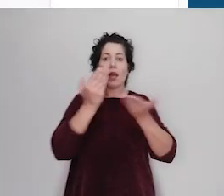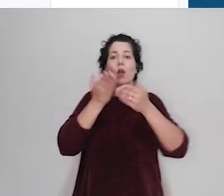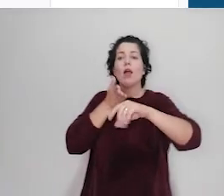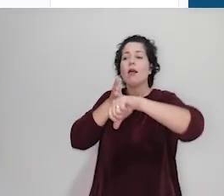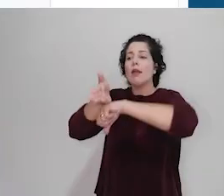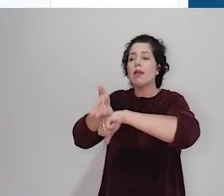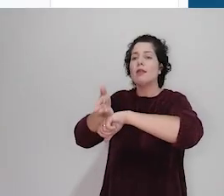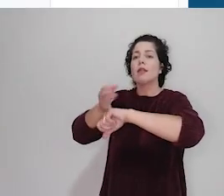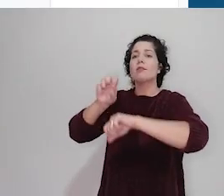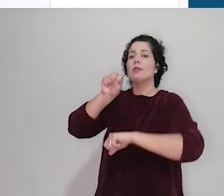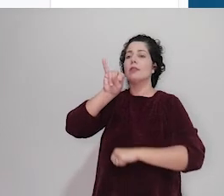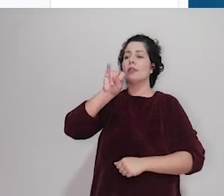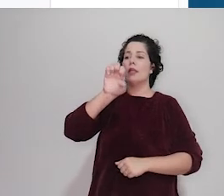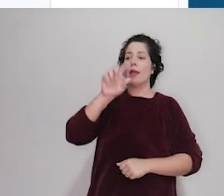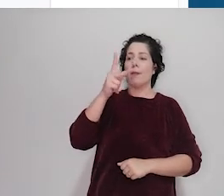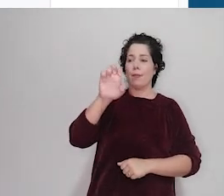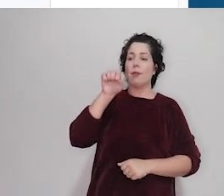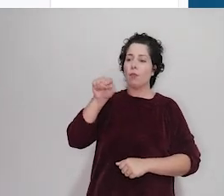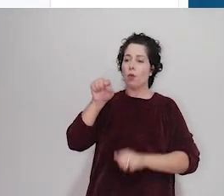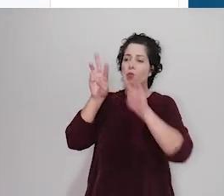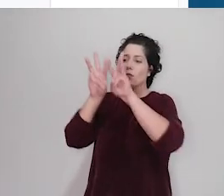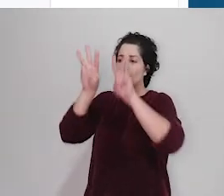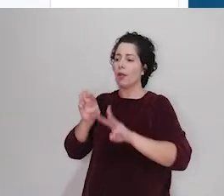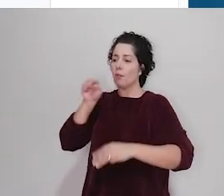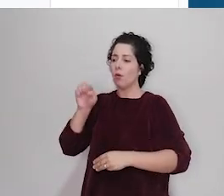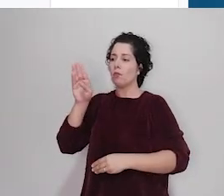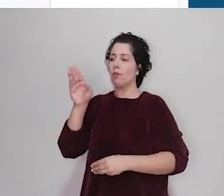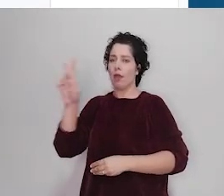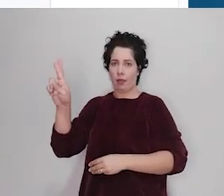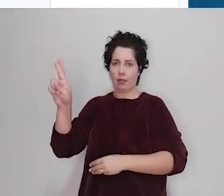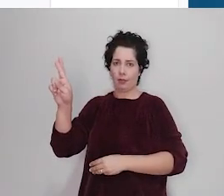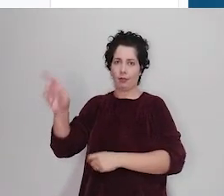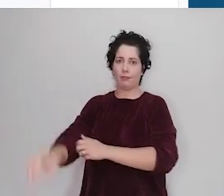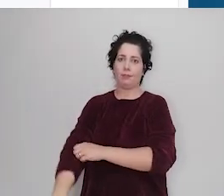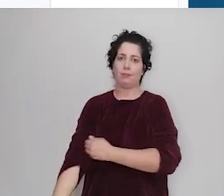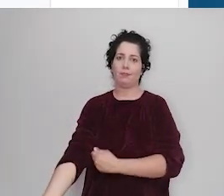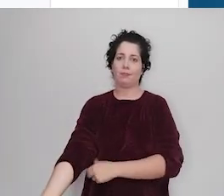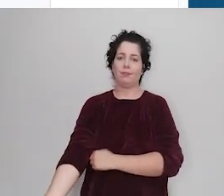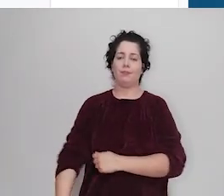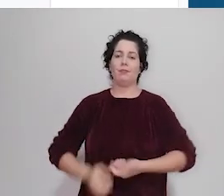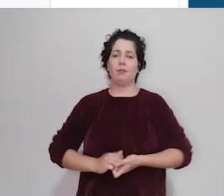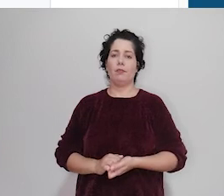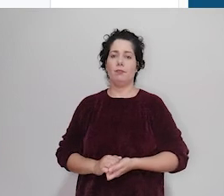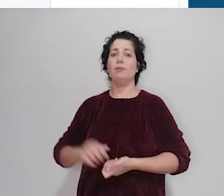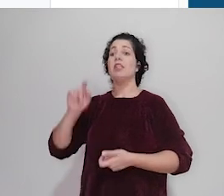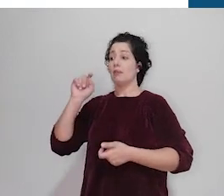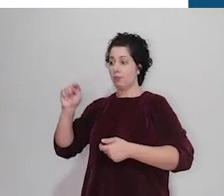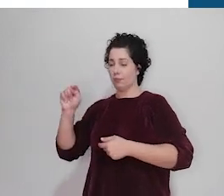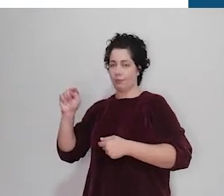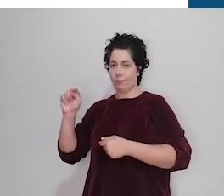CIEP Que está em ciep.ufpr.br Clique no botão